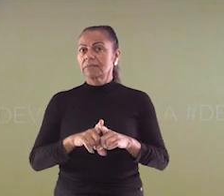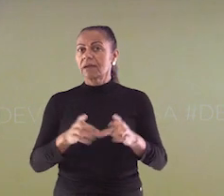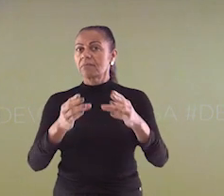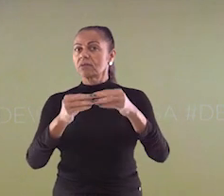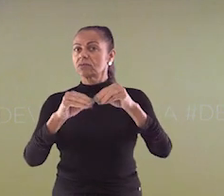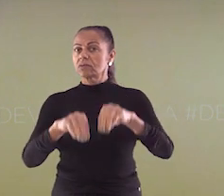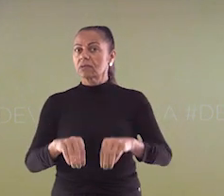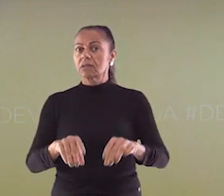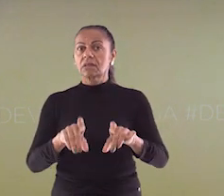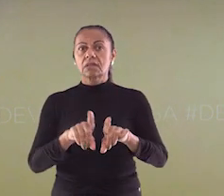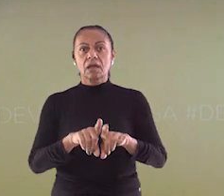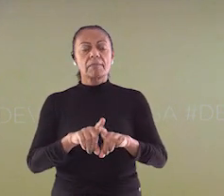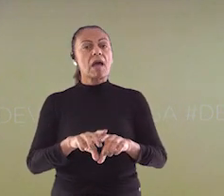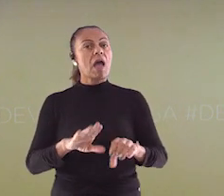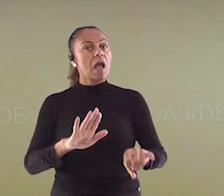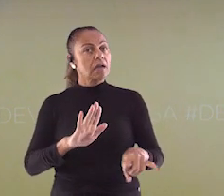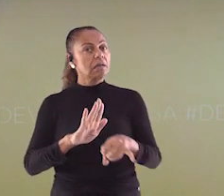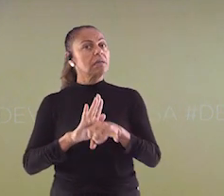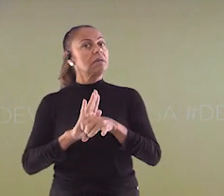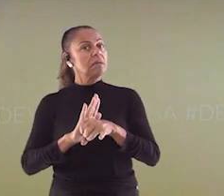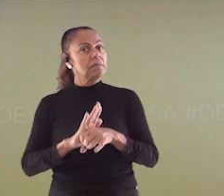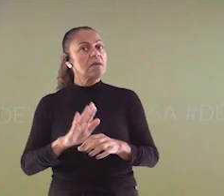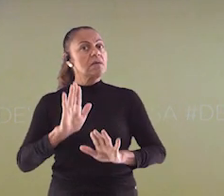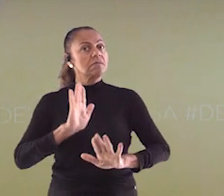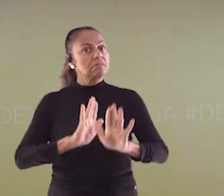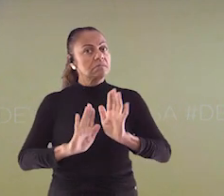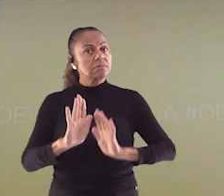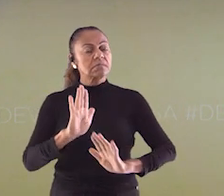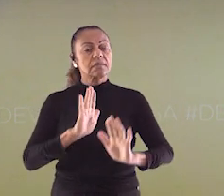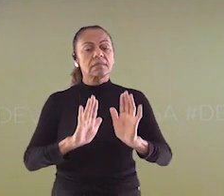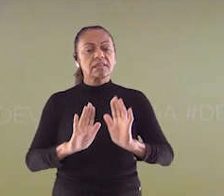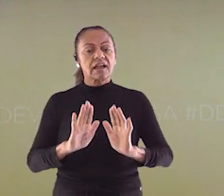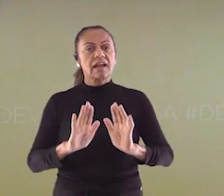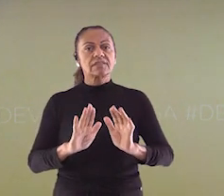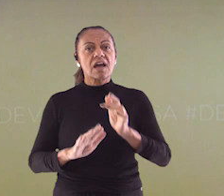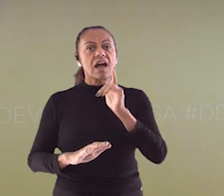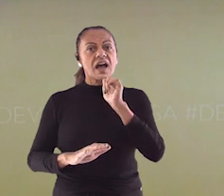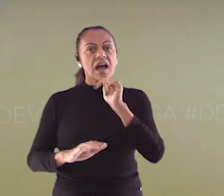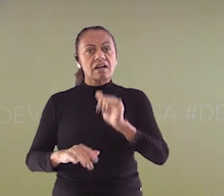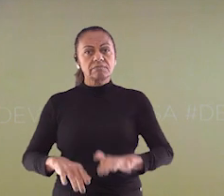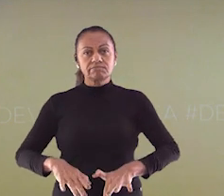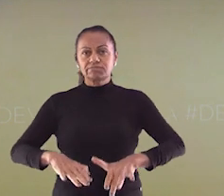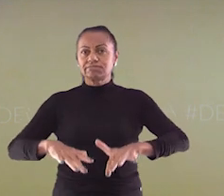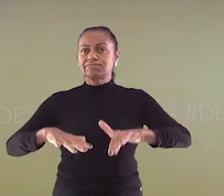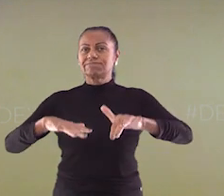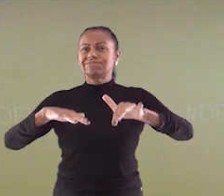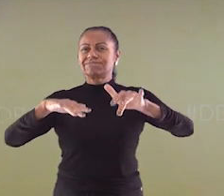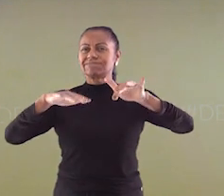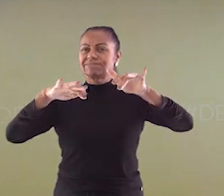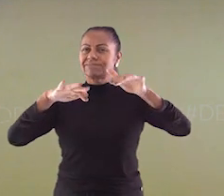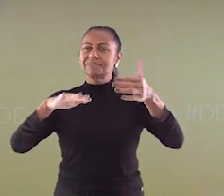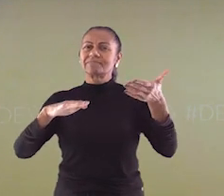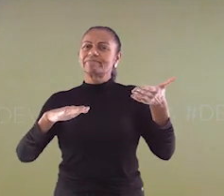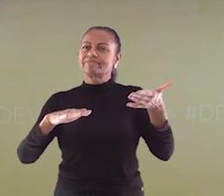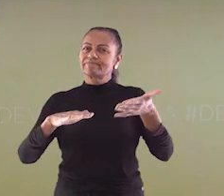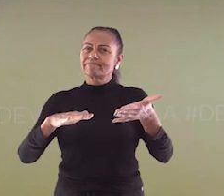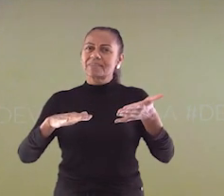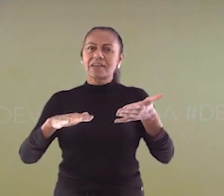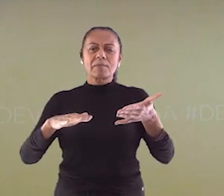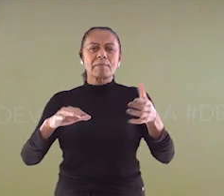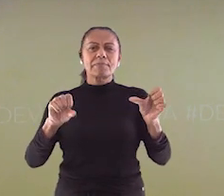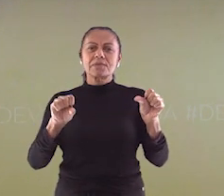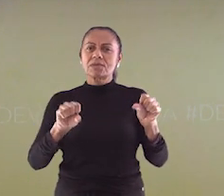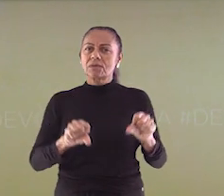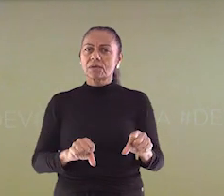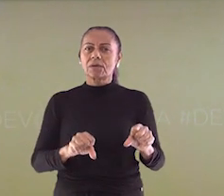Sem contar que é crime. E no caso das enchentes, vimos como essa ação complica ainda mais a